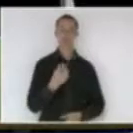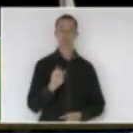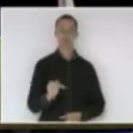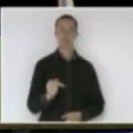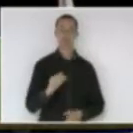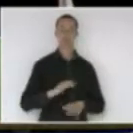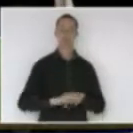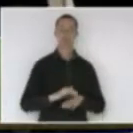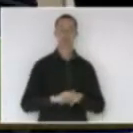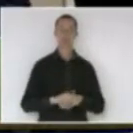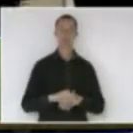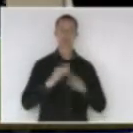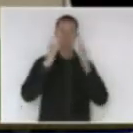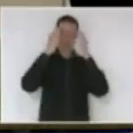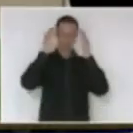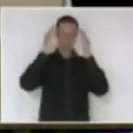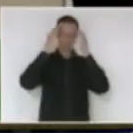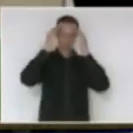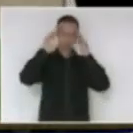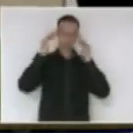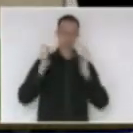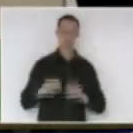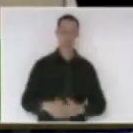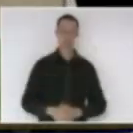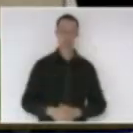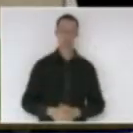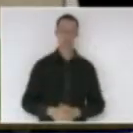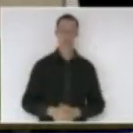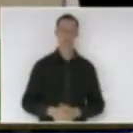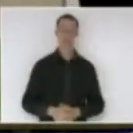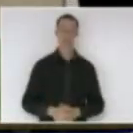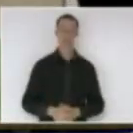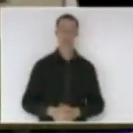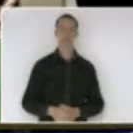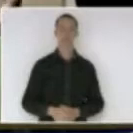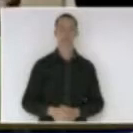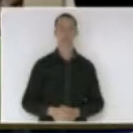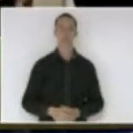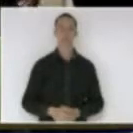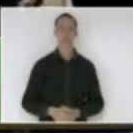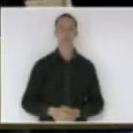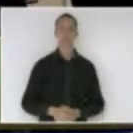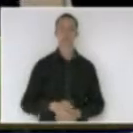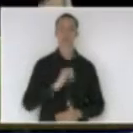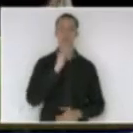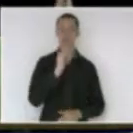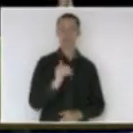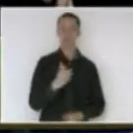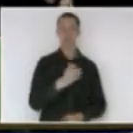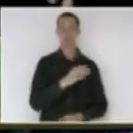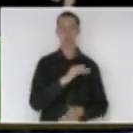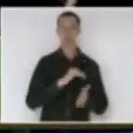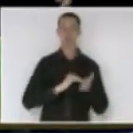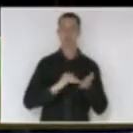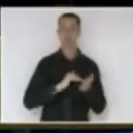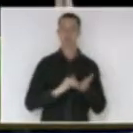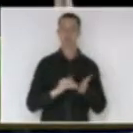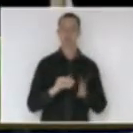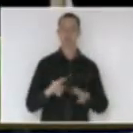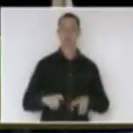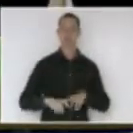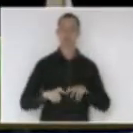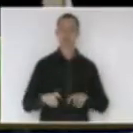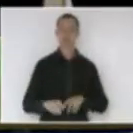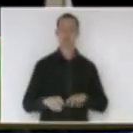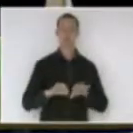deputado José Milton Scheffer manifestando ao secretário especial da agricultura familiar e